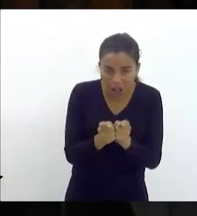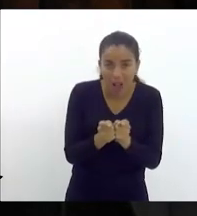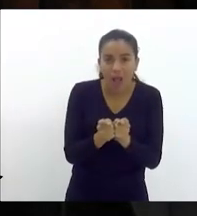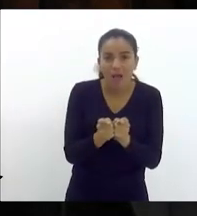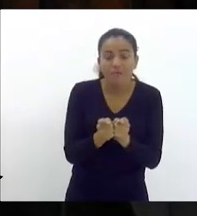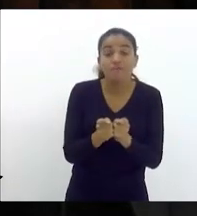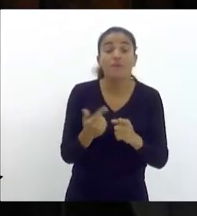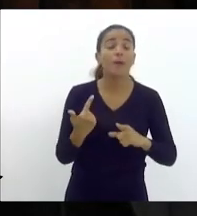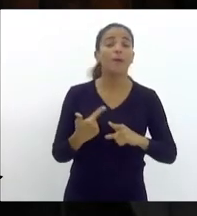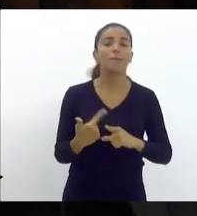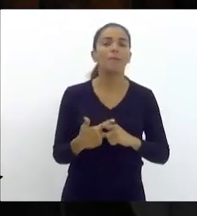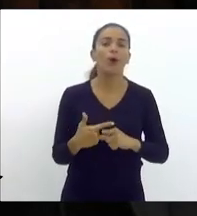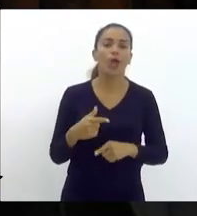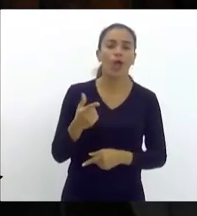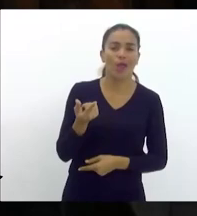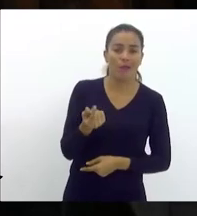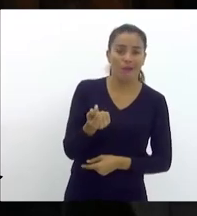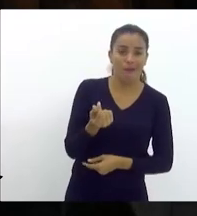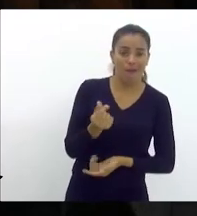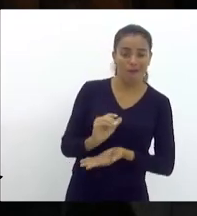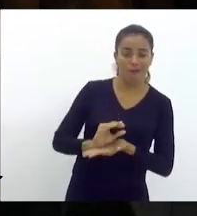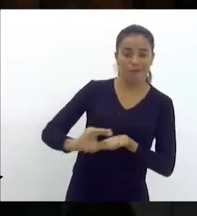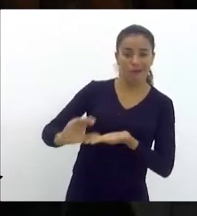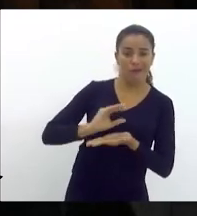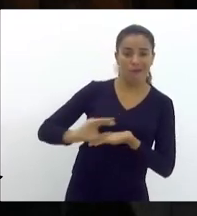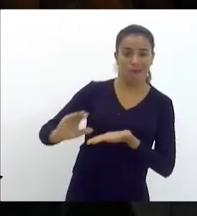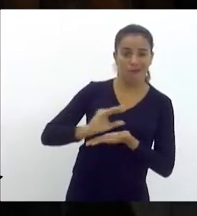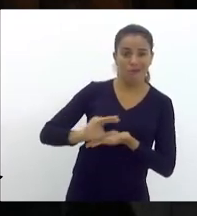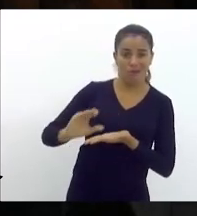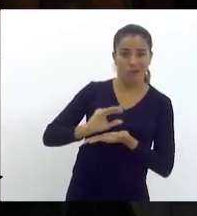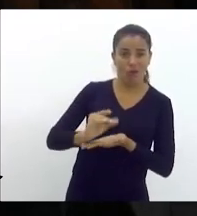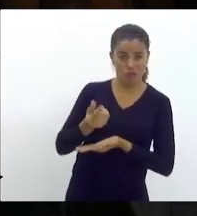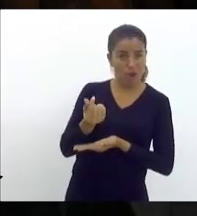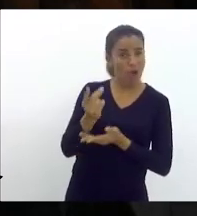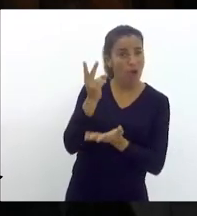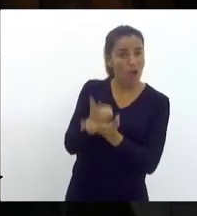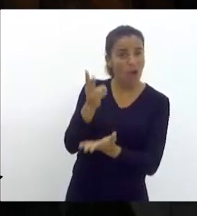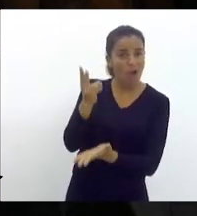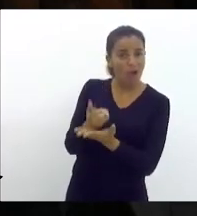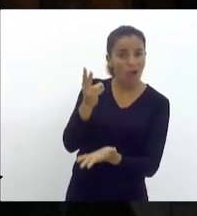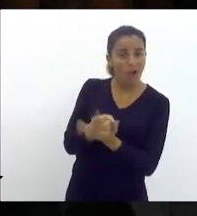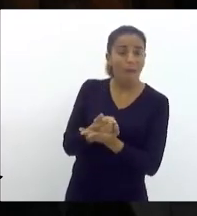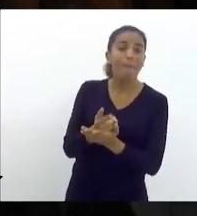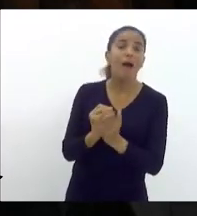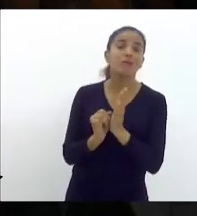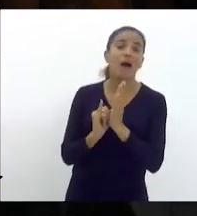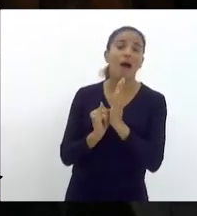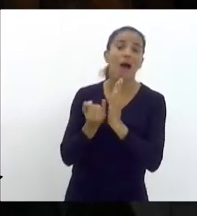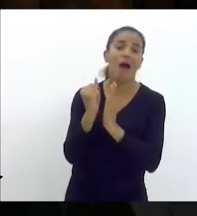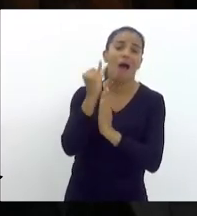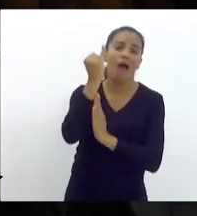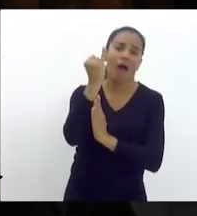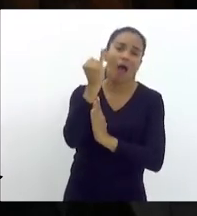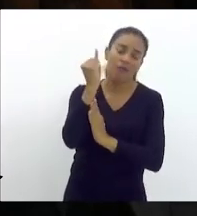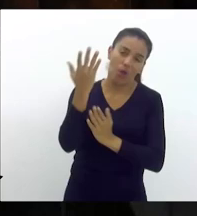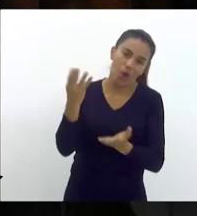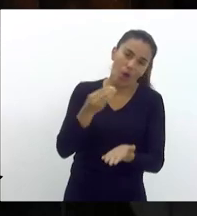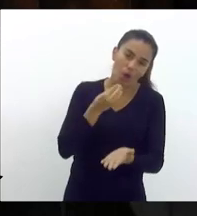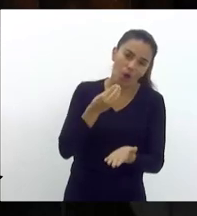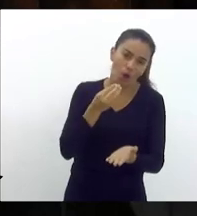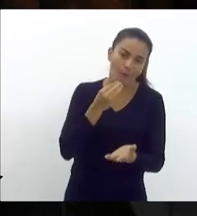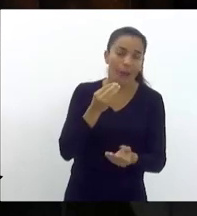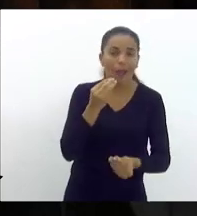porque o valor da merenda continuou o mesmo e a inflação comeu esse valor. Logo, a